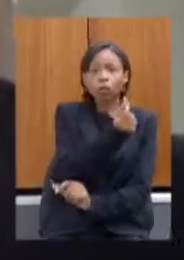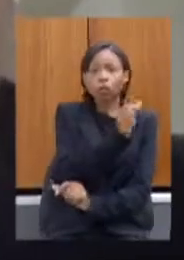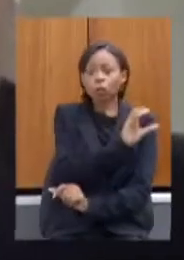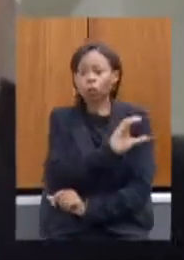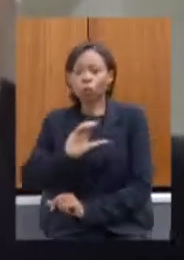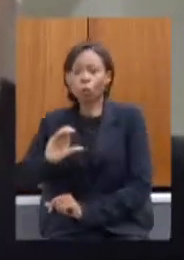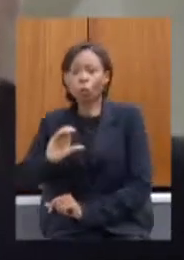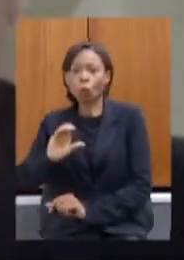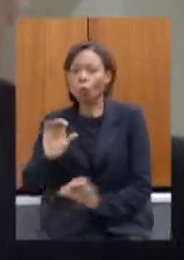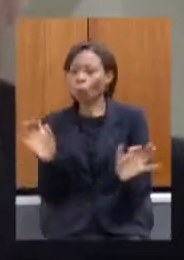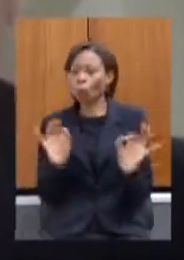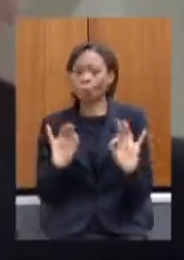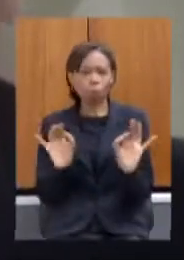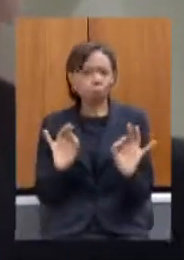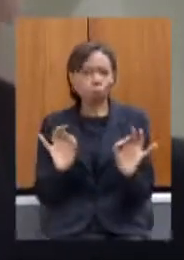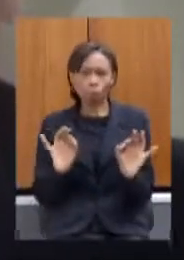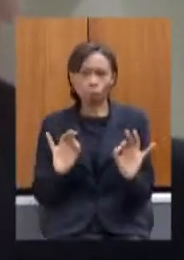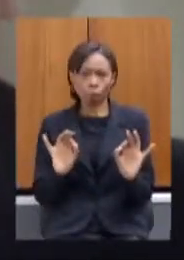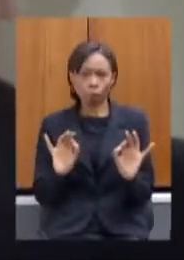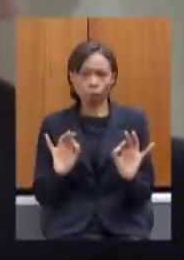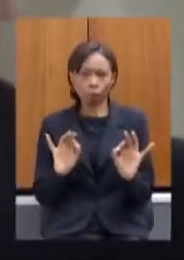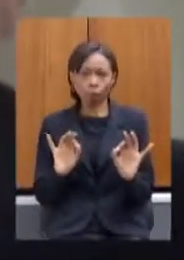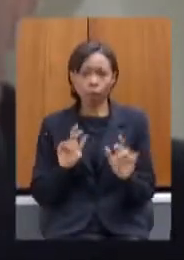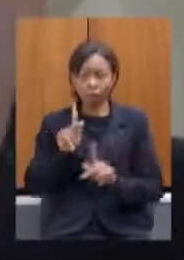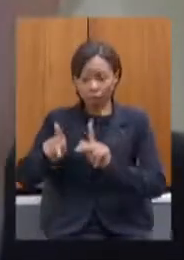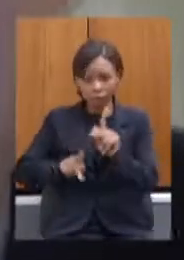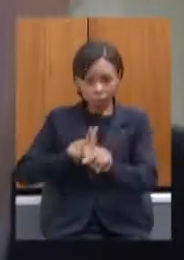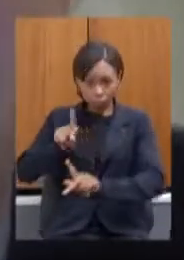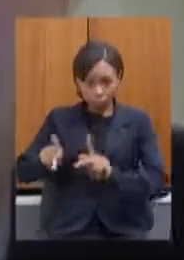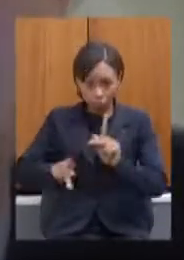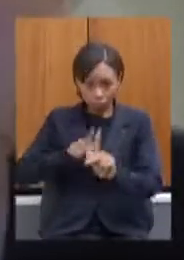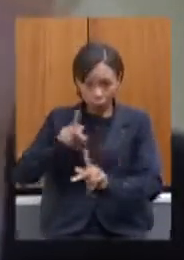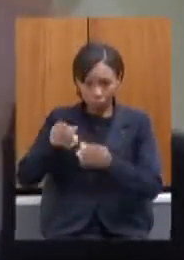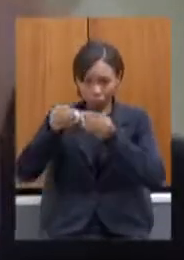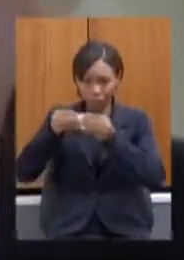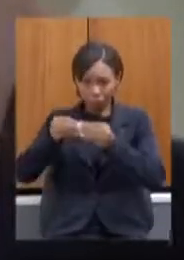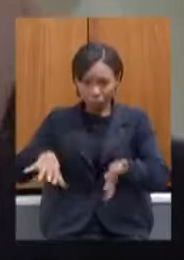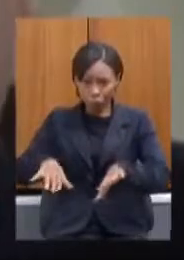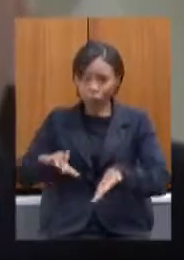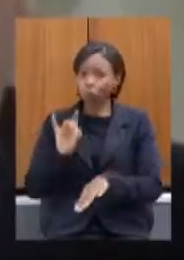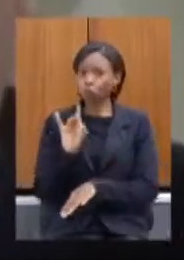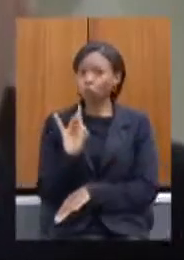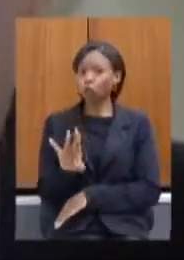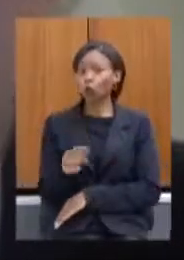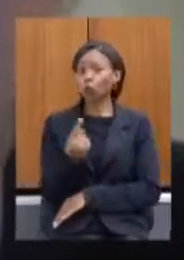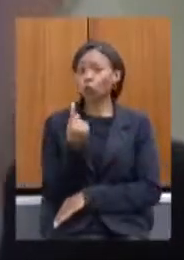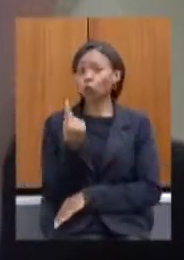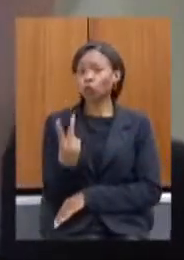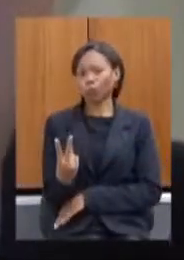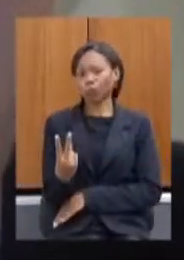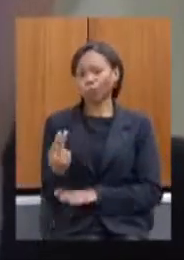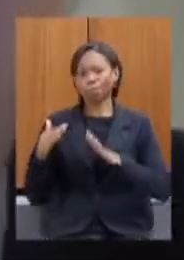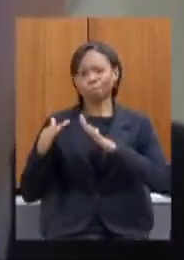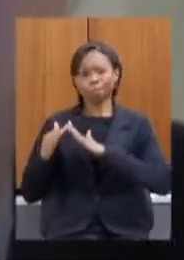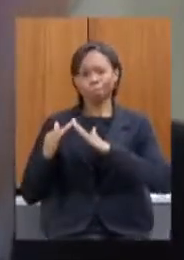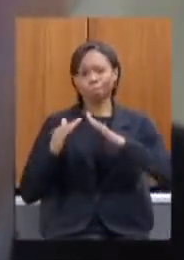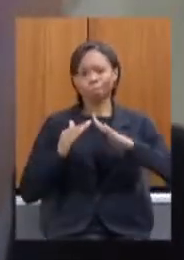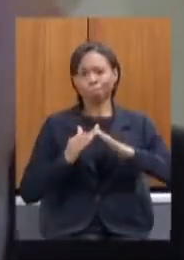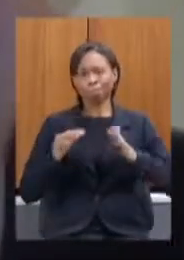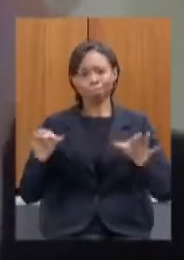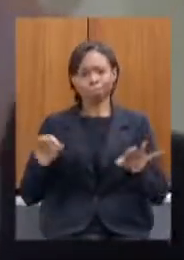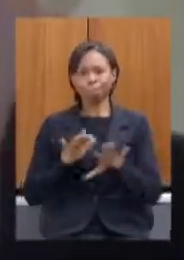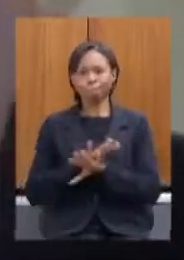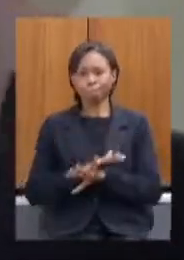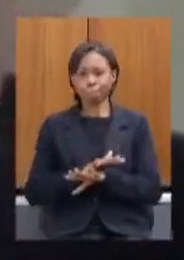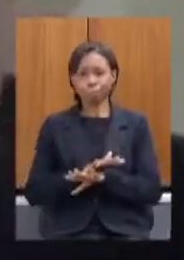os atingidos só tem duas casas prontas e o Estado somente agora